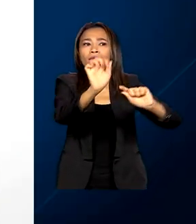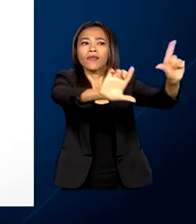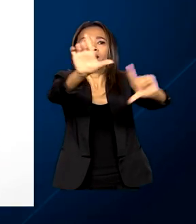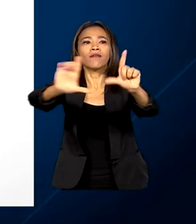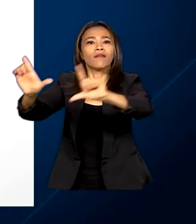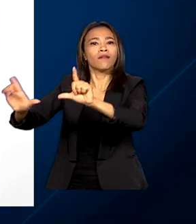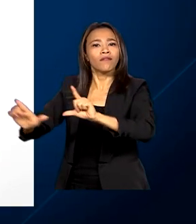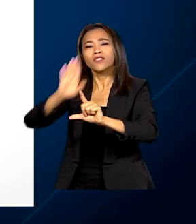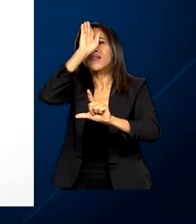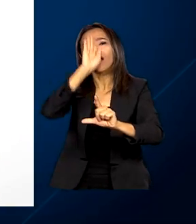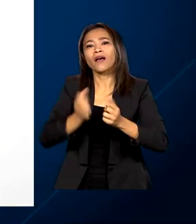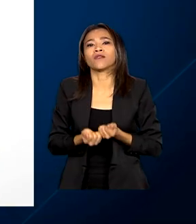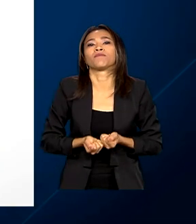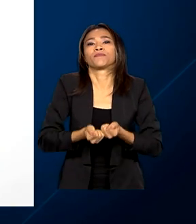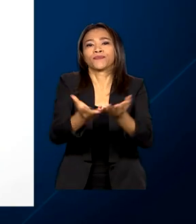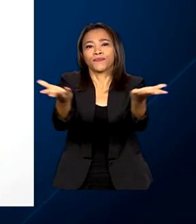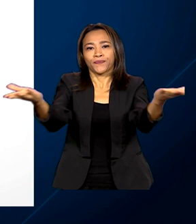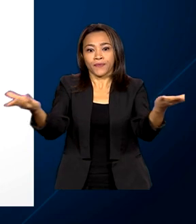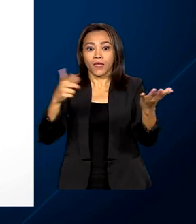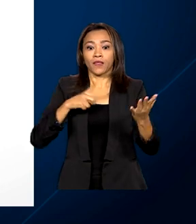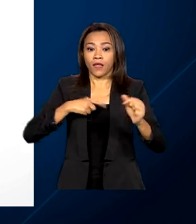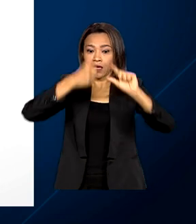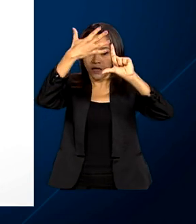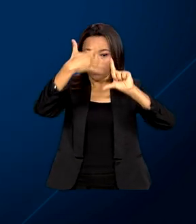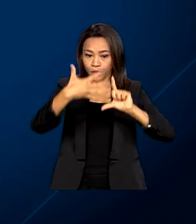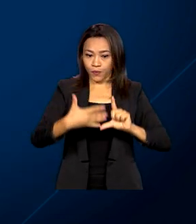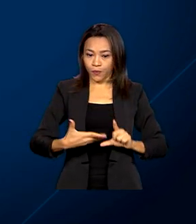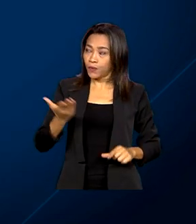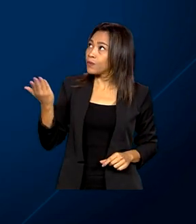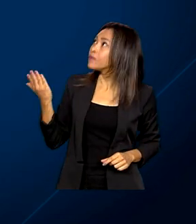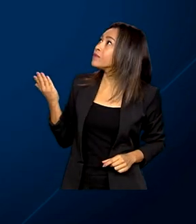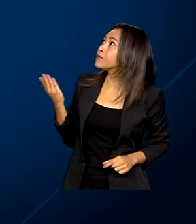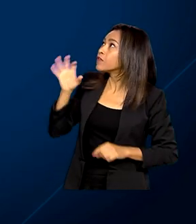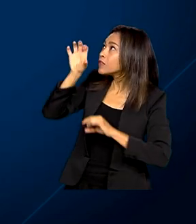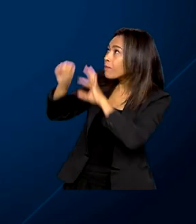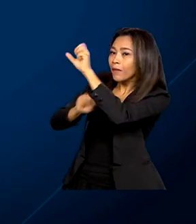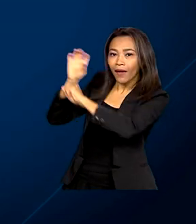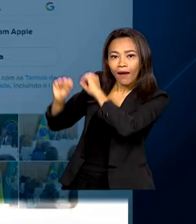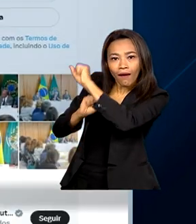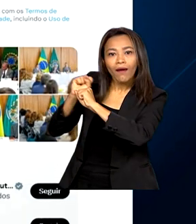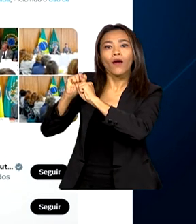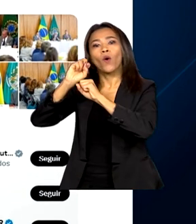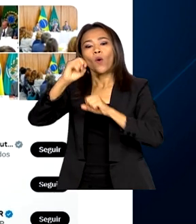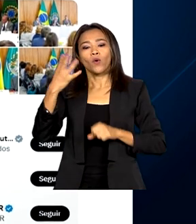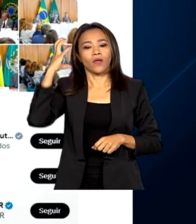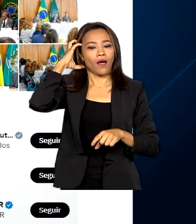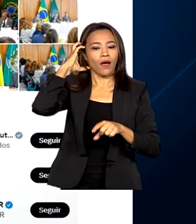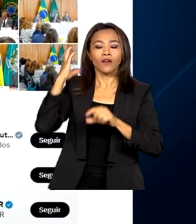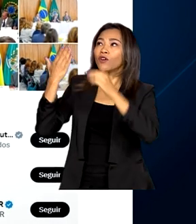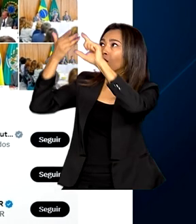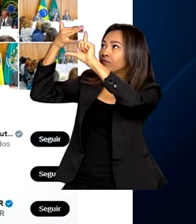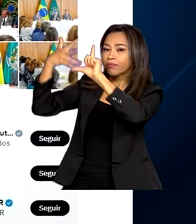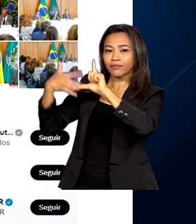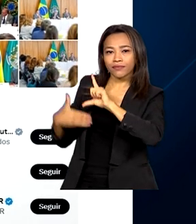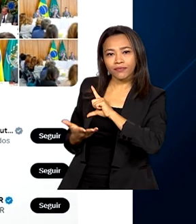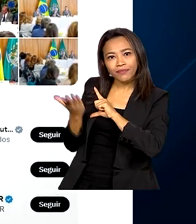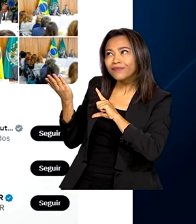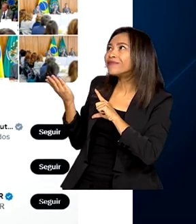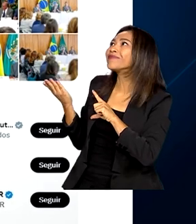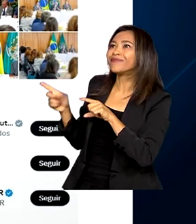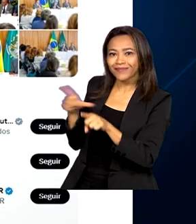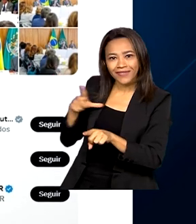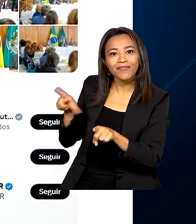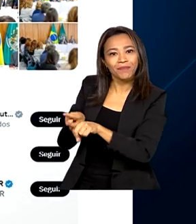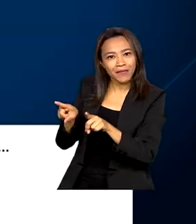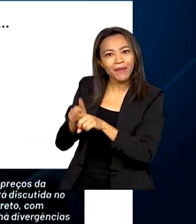gratuitamente, em nosso site de distribuição ou na Rede Nacional de Rádio. Redes sociais? Temos também.